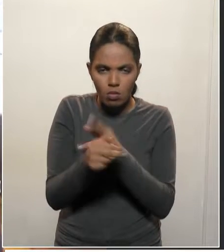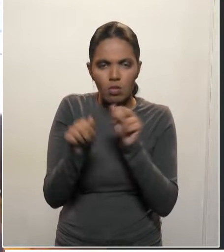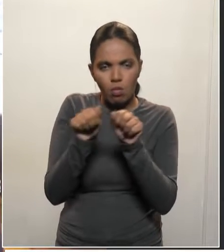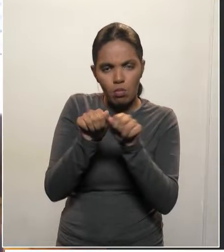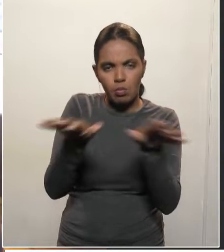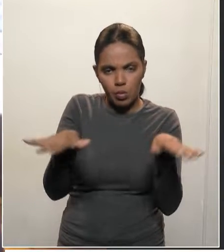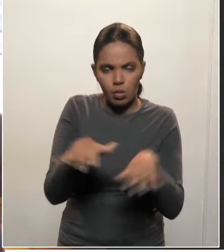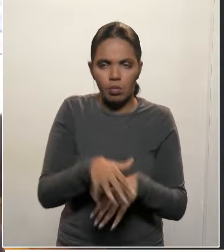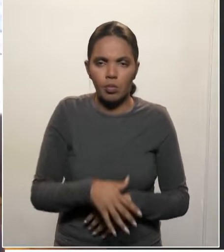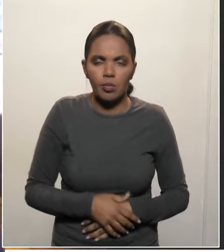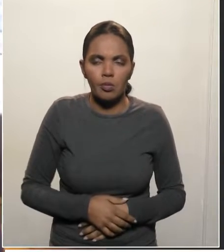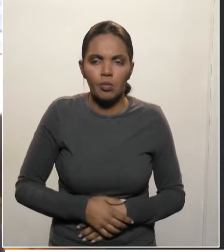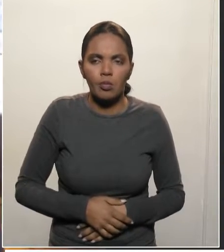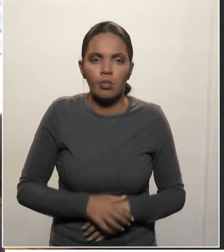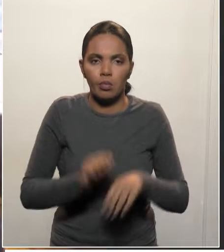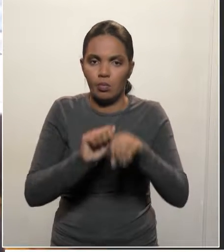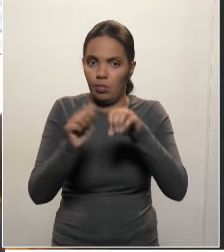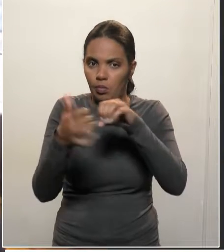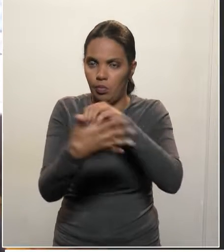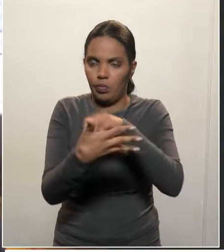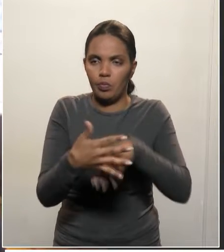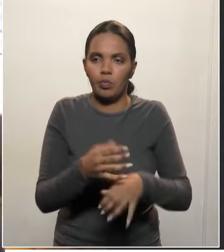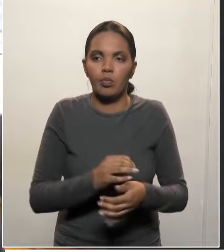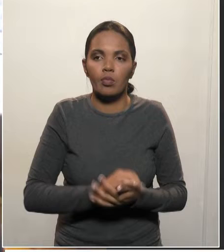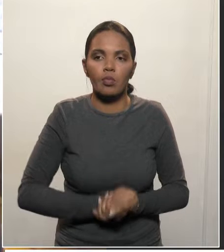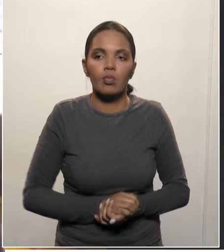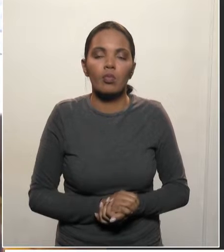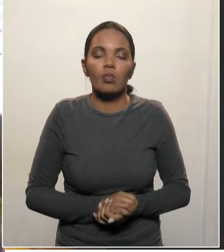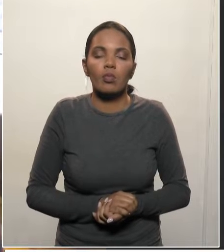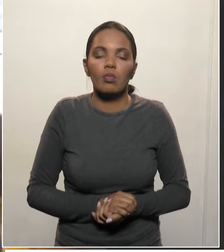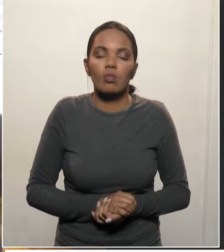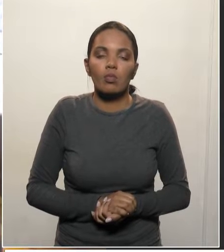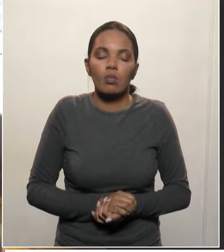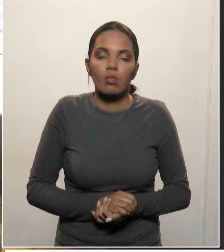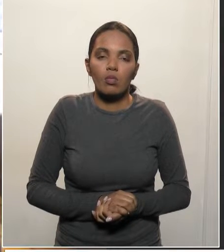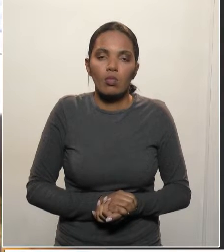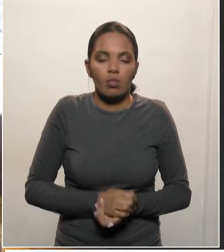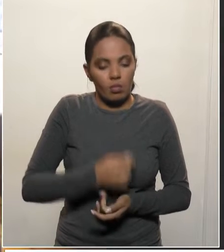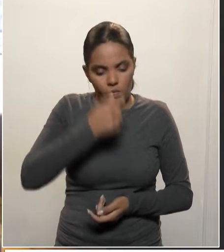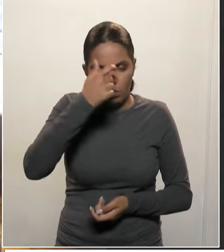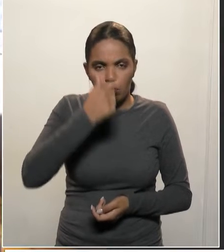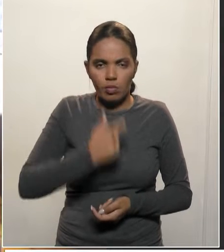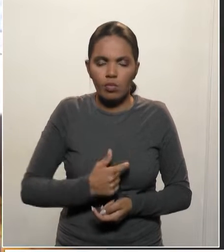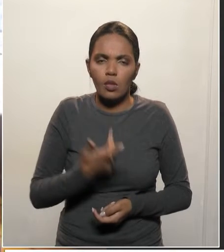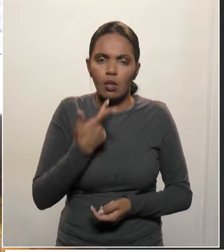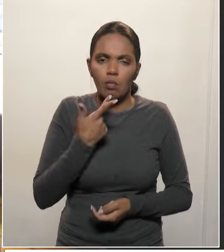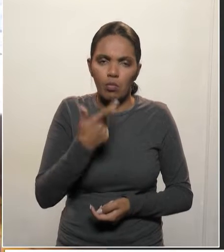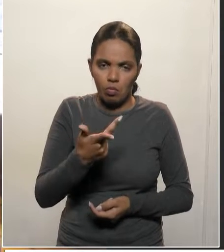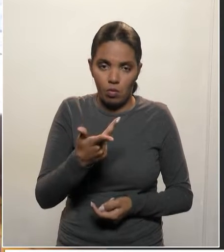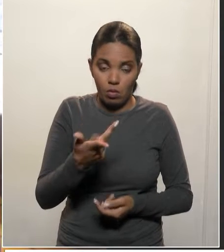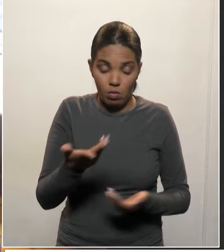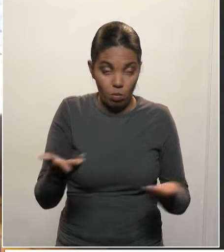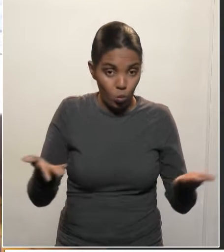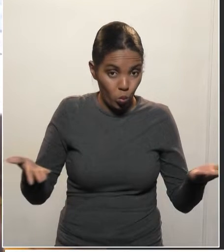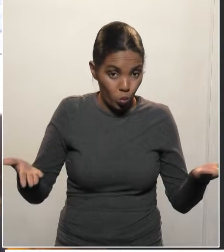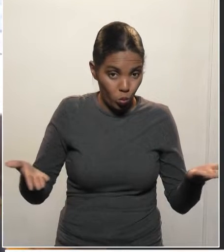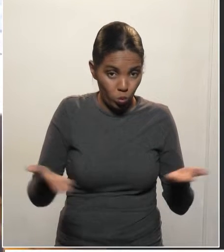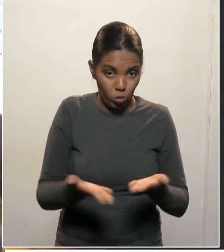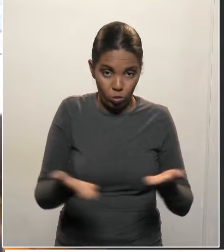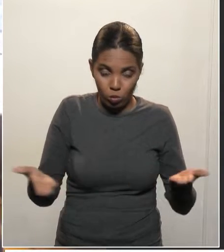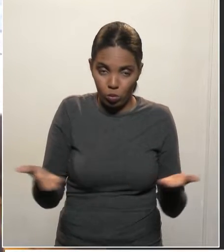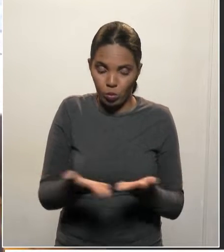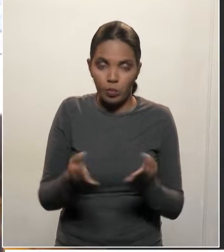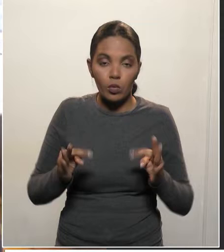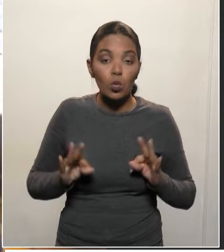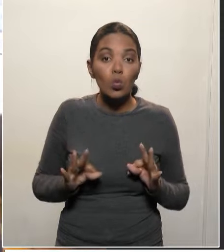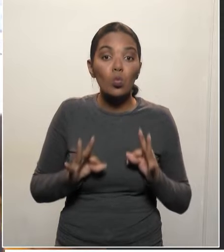pelo coronavírus. Eu queria dizer que hoje, todos os